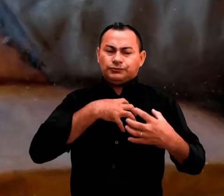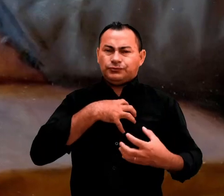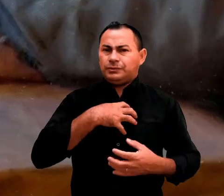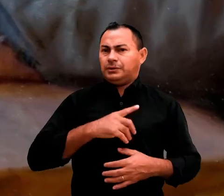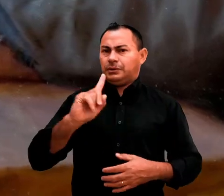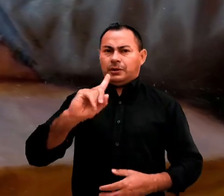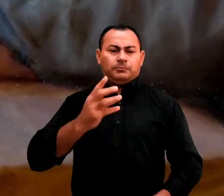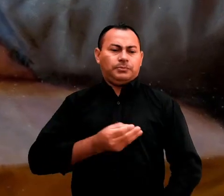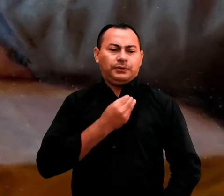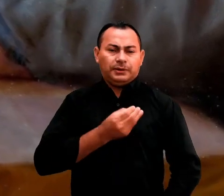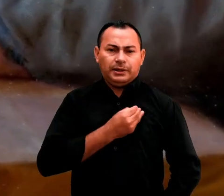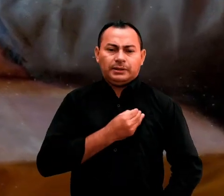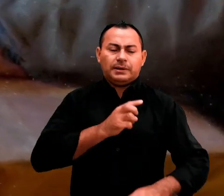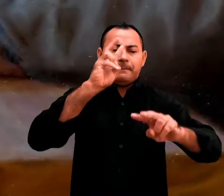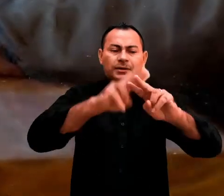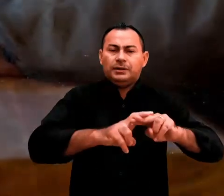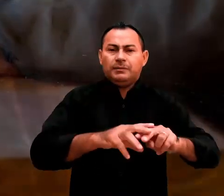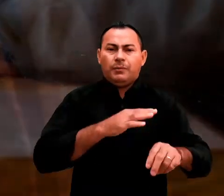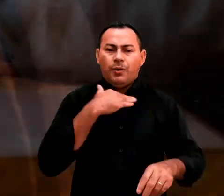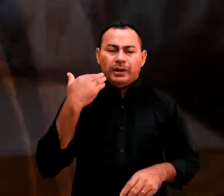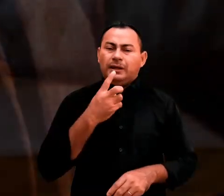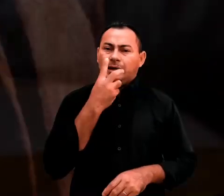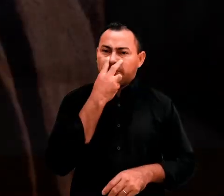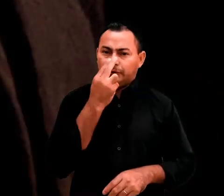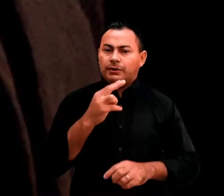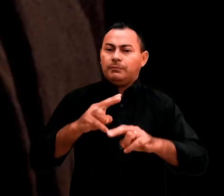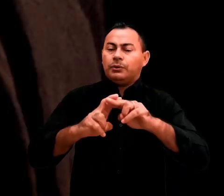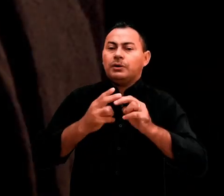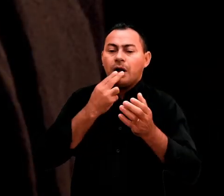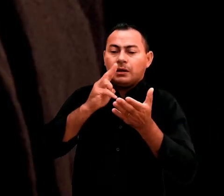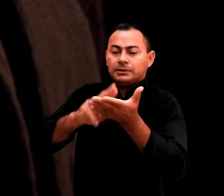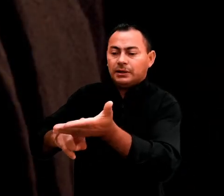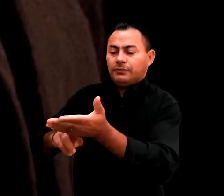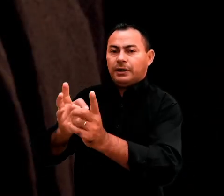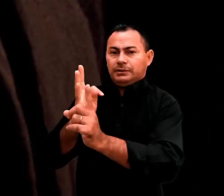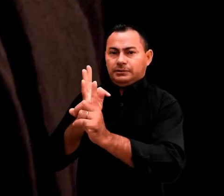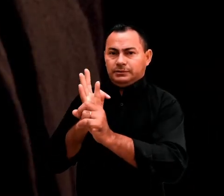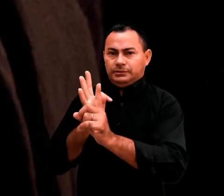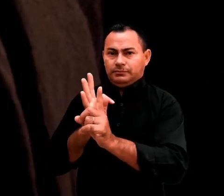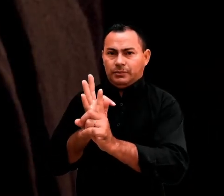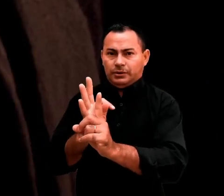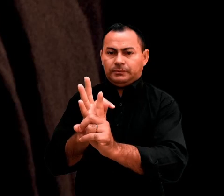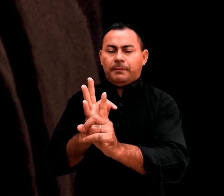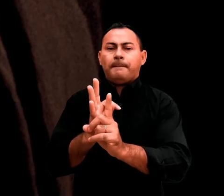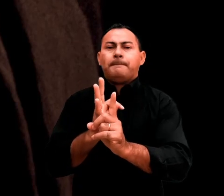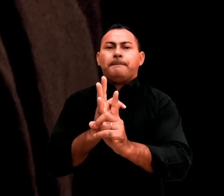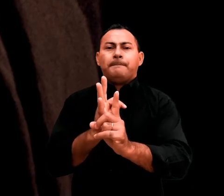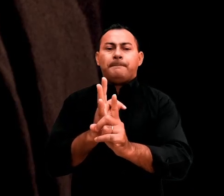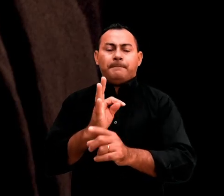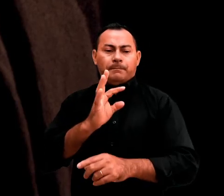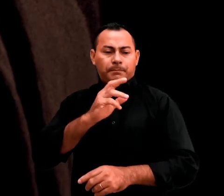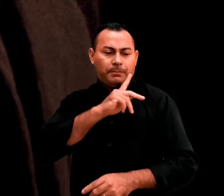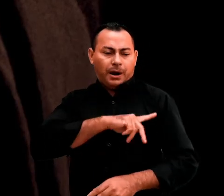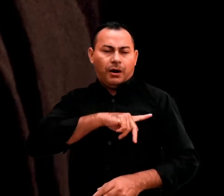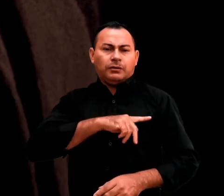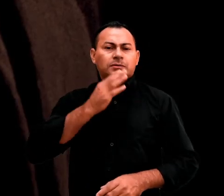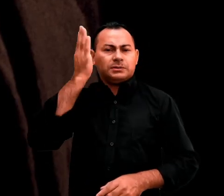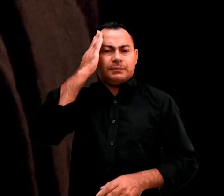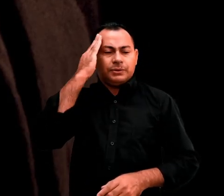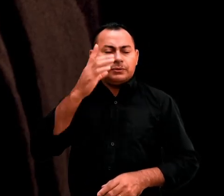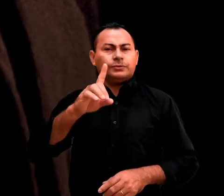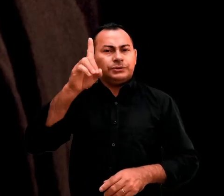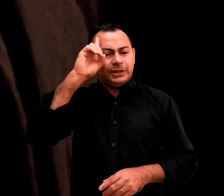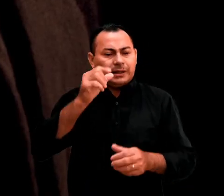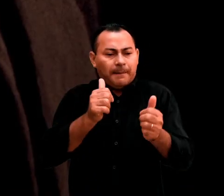não sobreviveria a esta prisão. Por isso, quando escreveu para Timóteo, Paulo sabia que seus dias